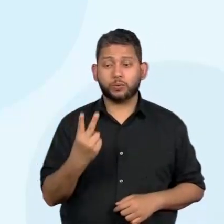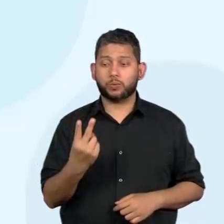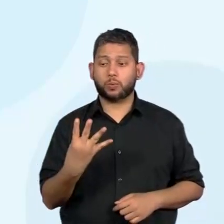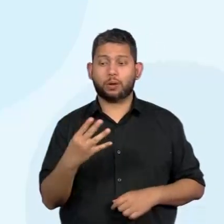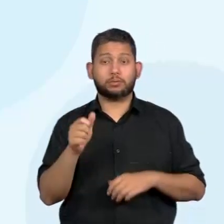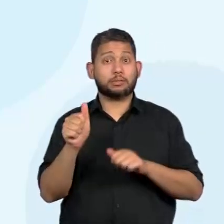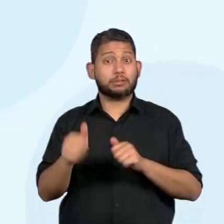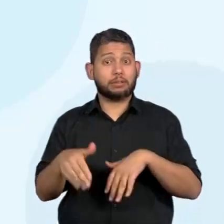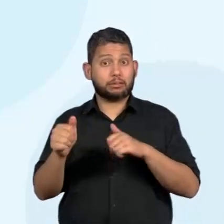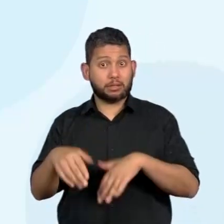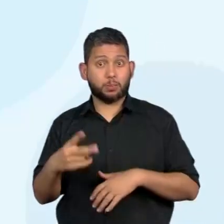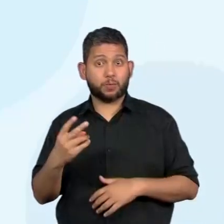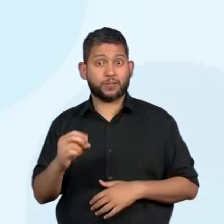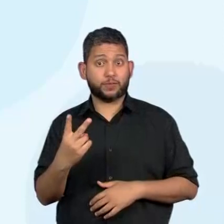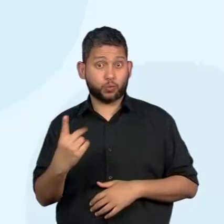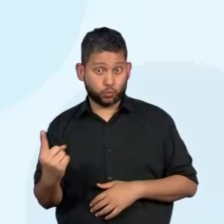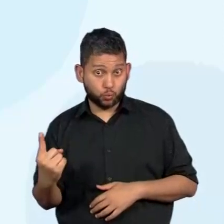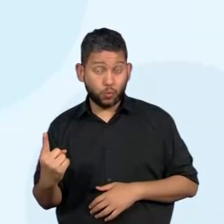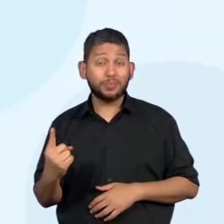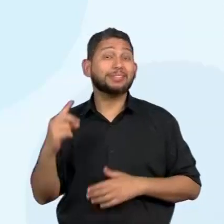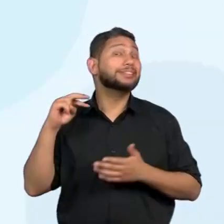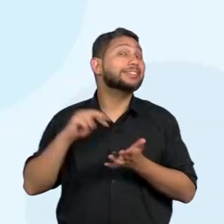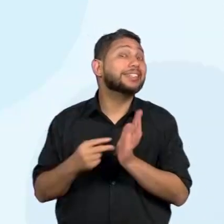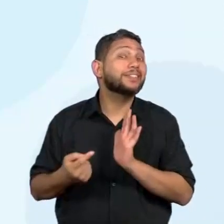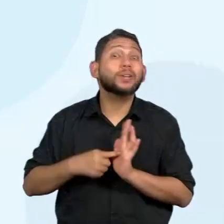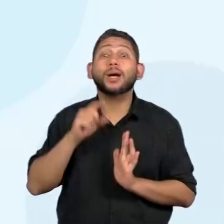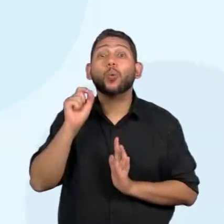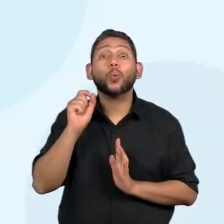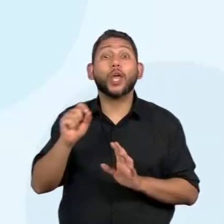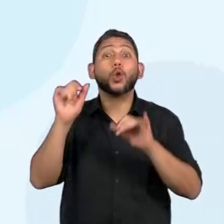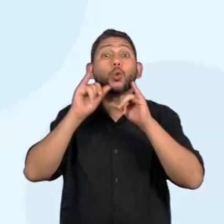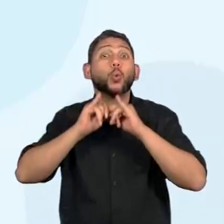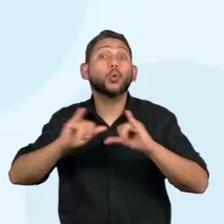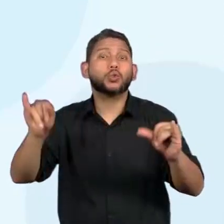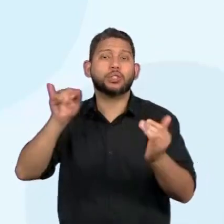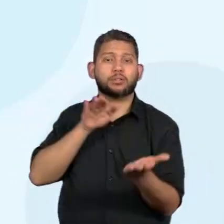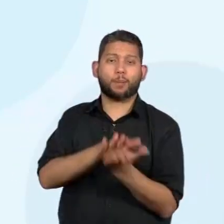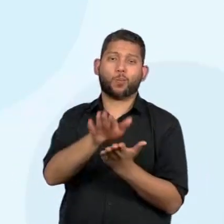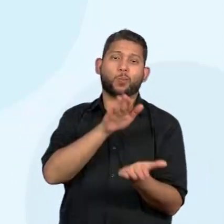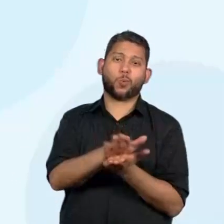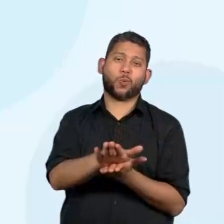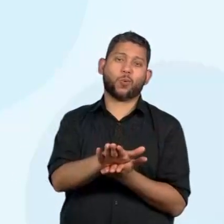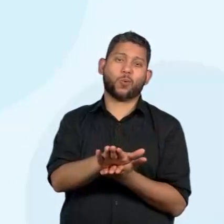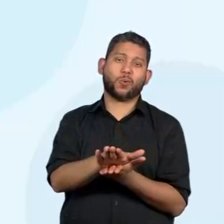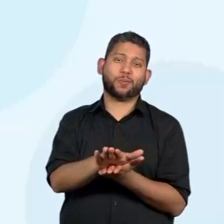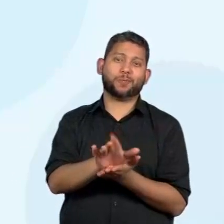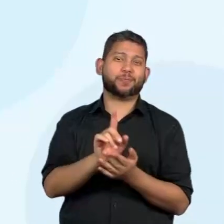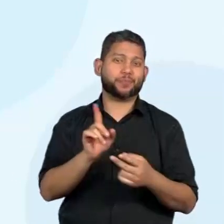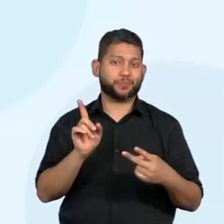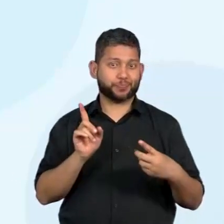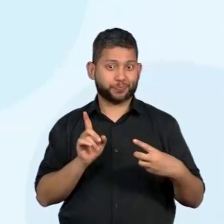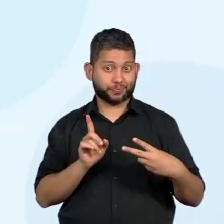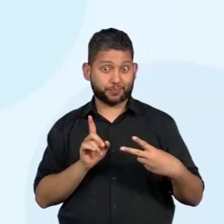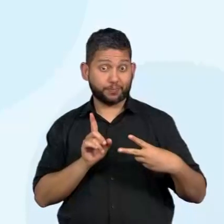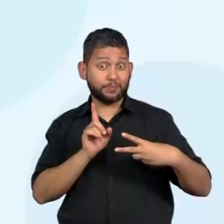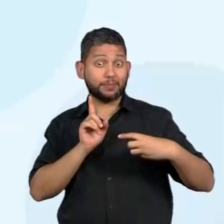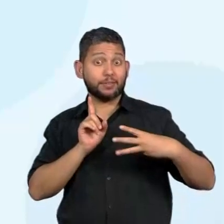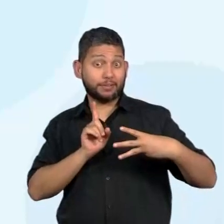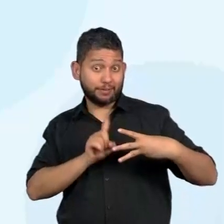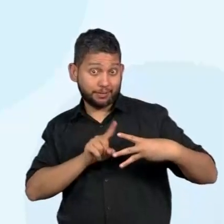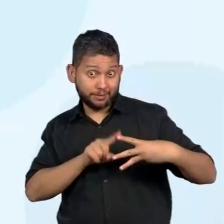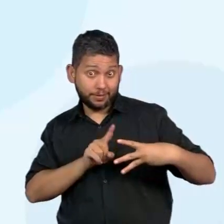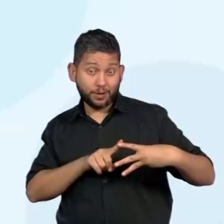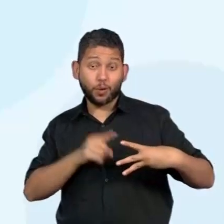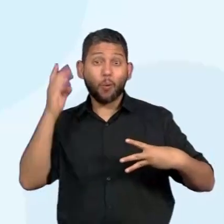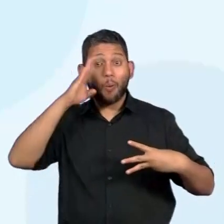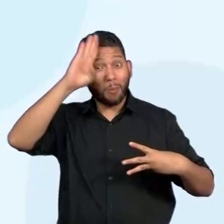data da publicação da notícia. E no Império Romano, foi no século 4 e 5, mas